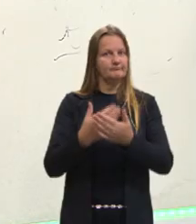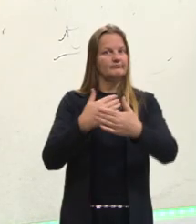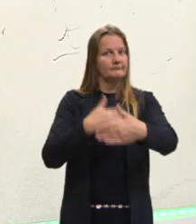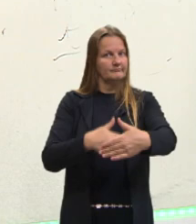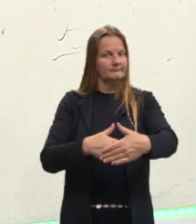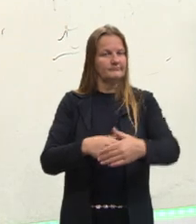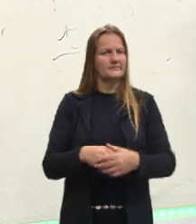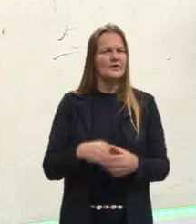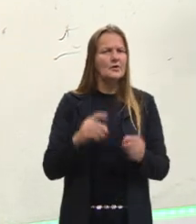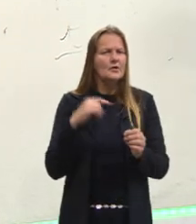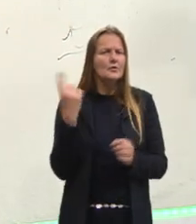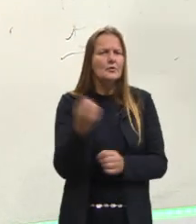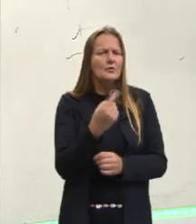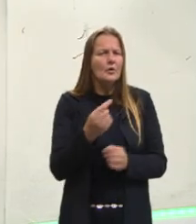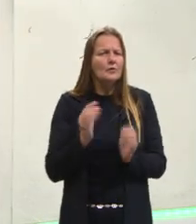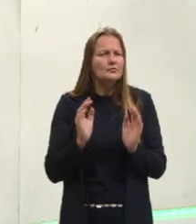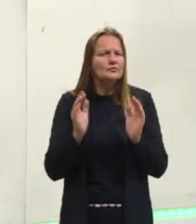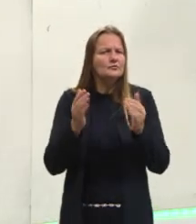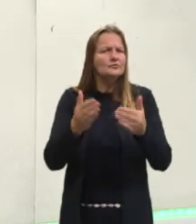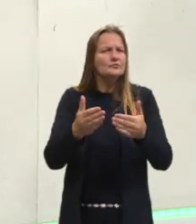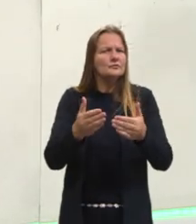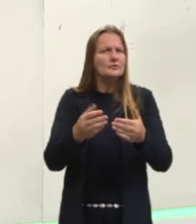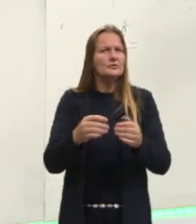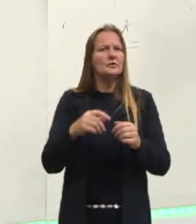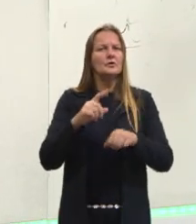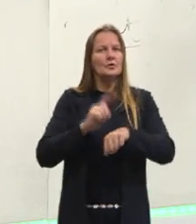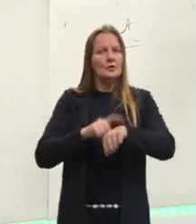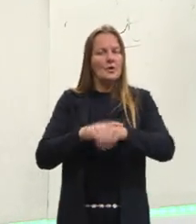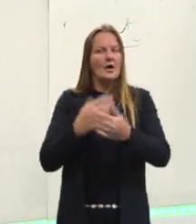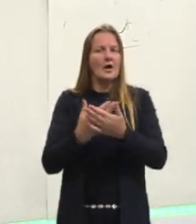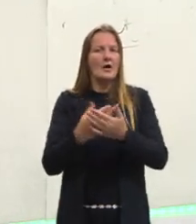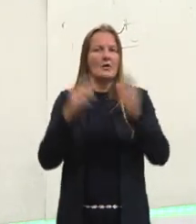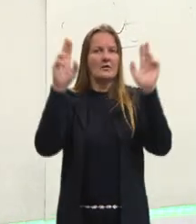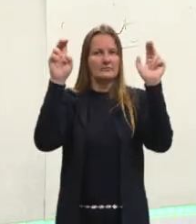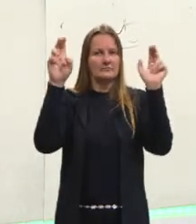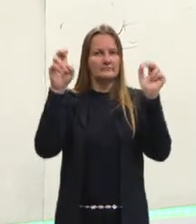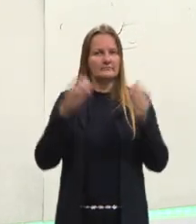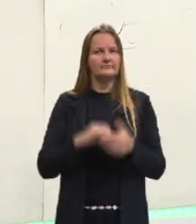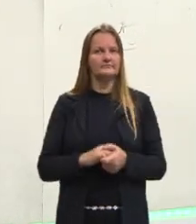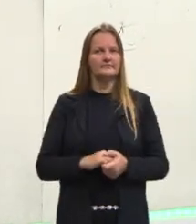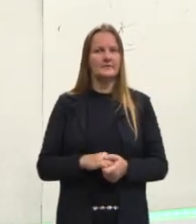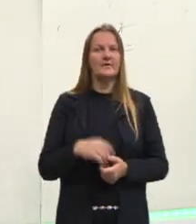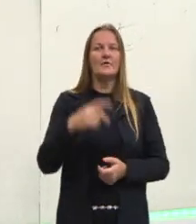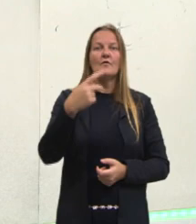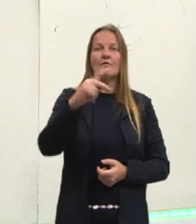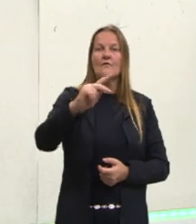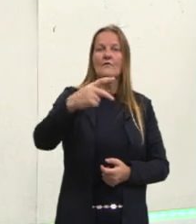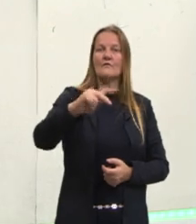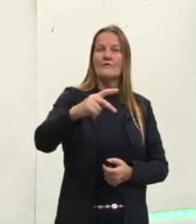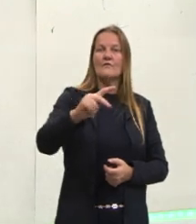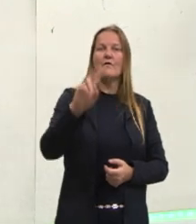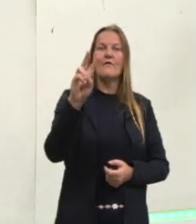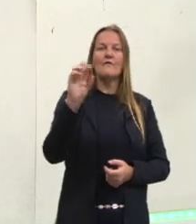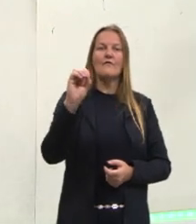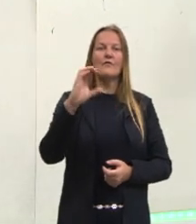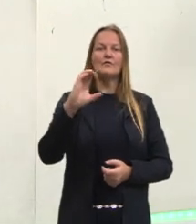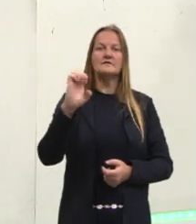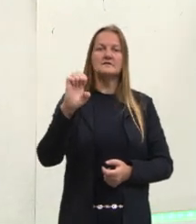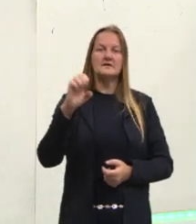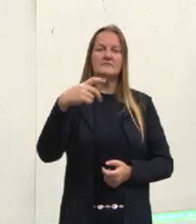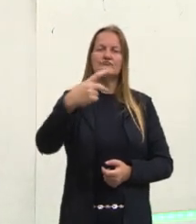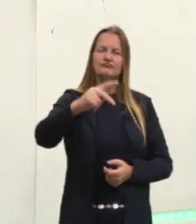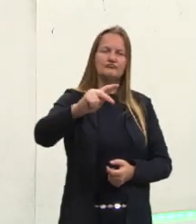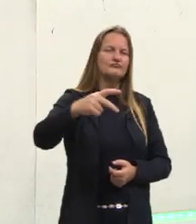para nos encaminharmos para o outro tema da nossa aula, que é BOCEO. BOCEO e TUTEO.